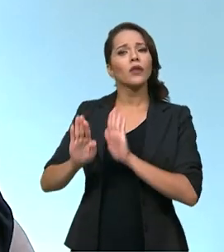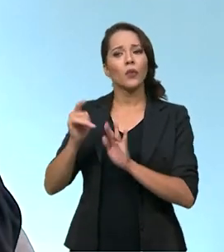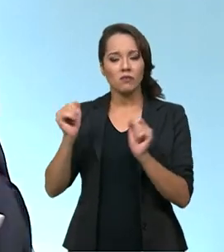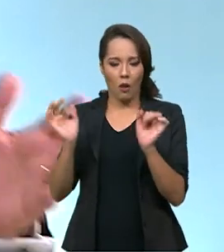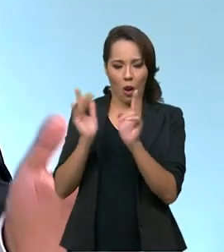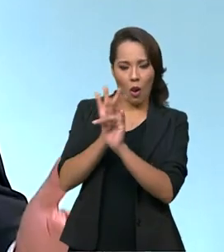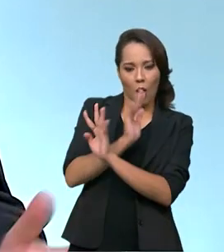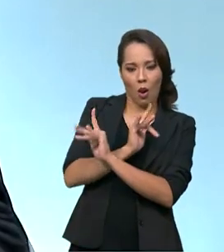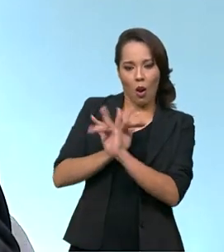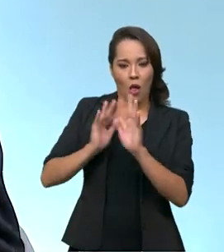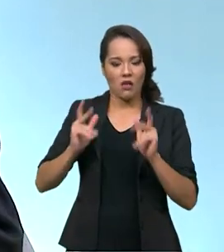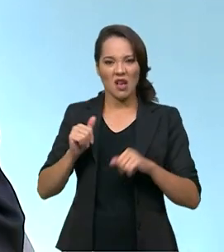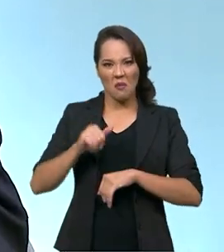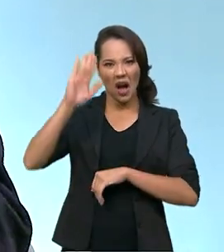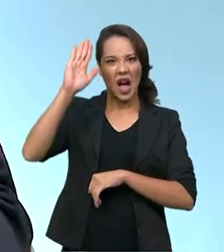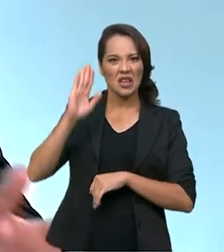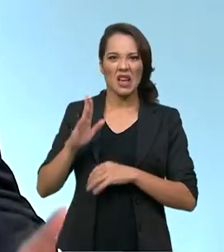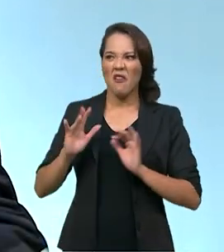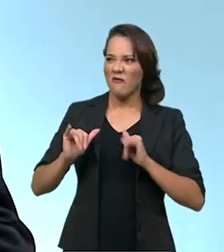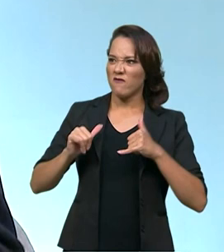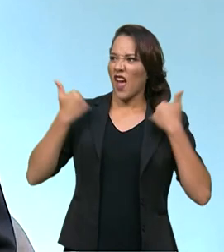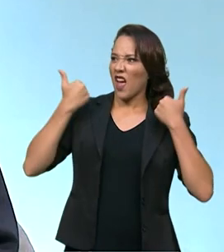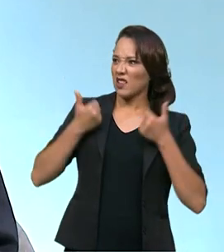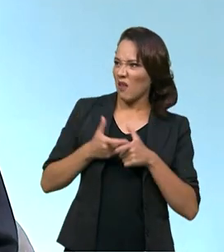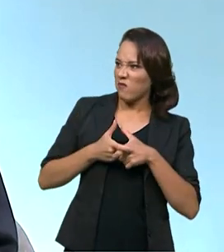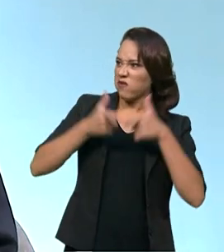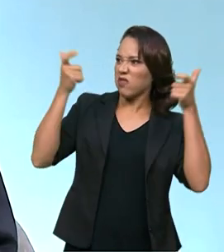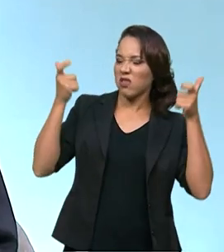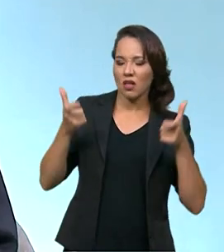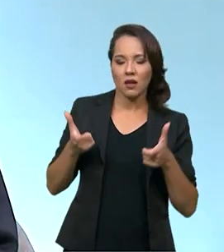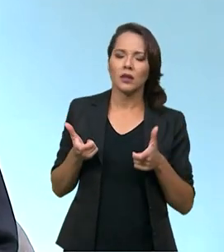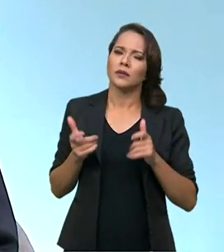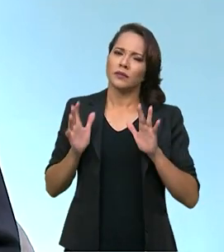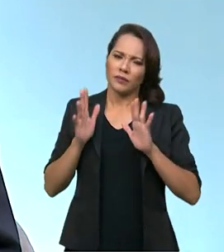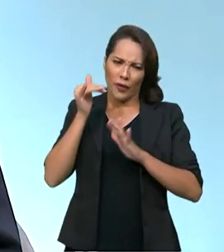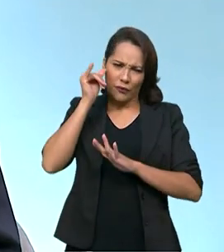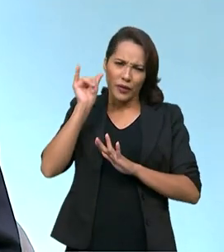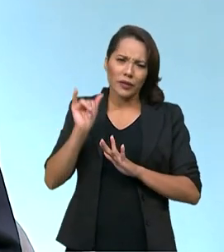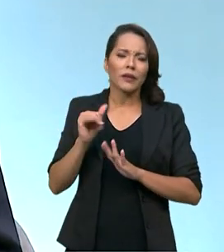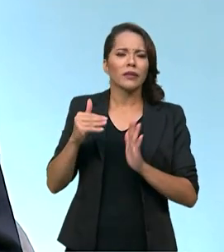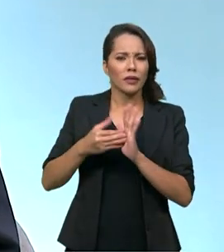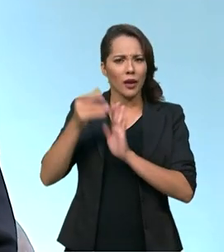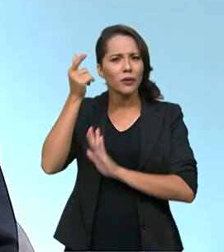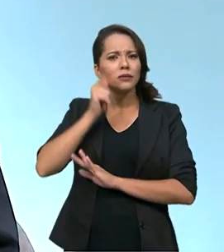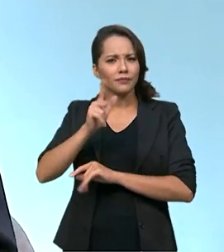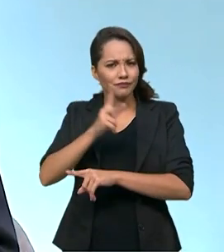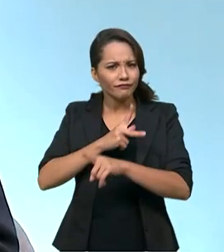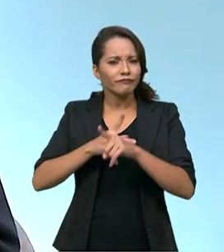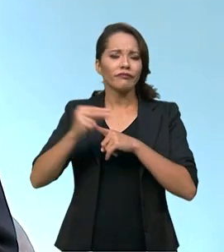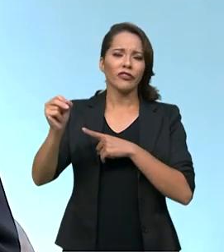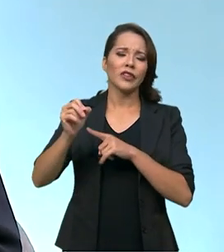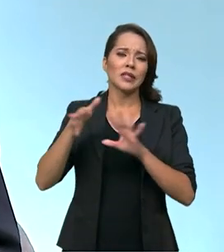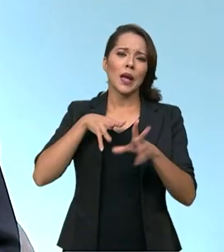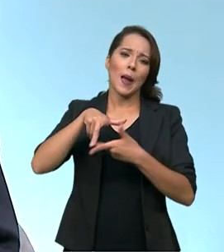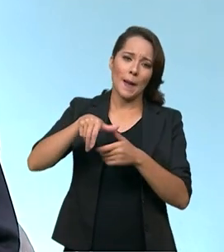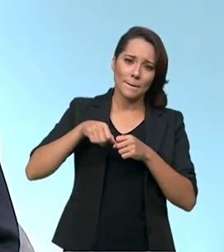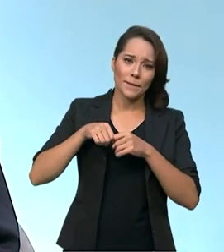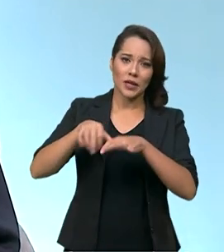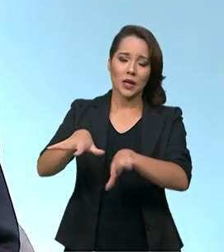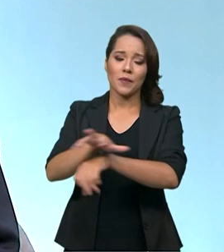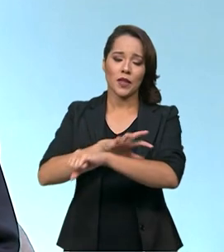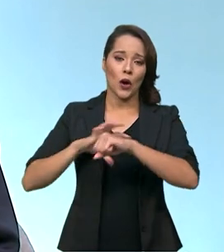aglomerações excessivas, essas grandes festas de massa, até que consigamos vencer a pandemia